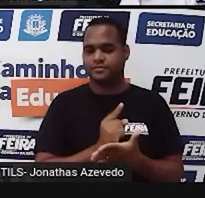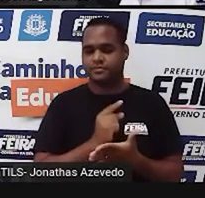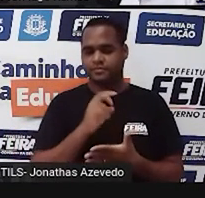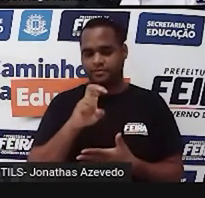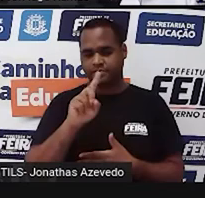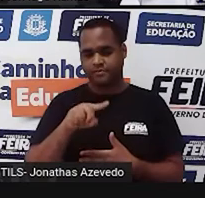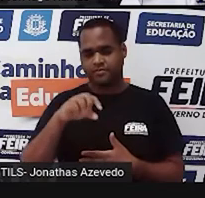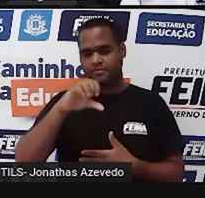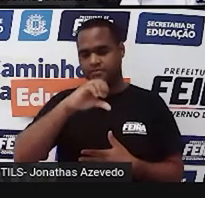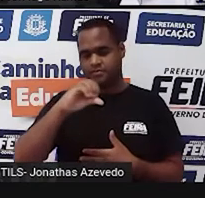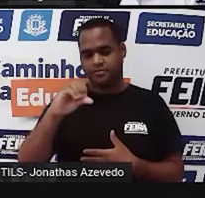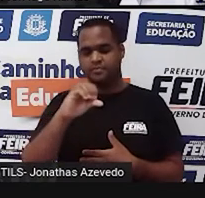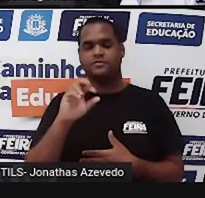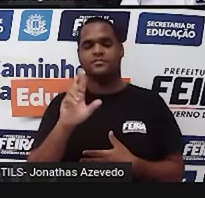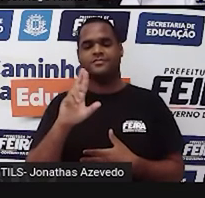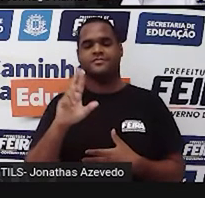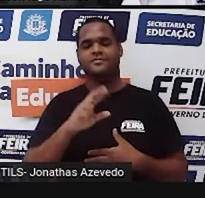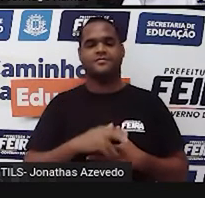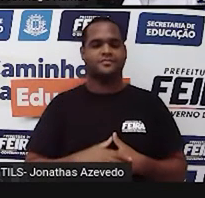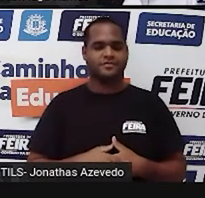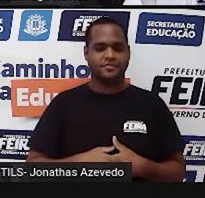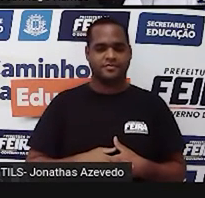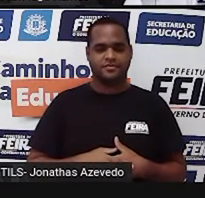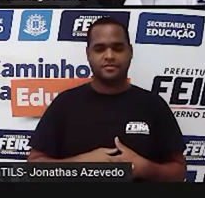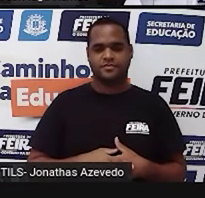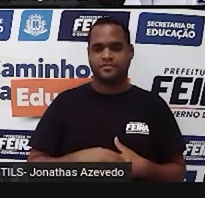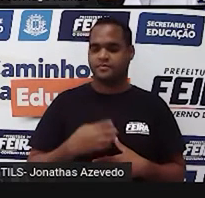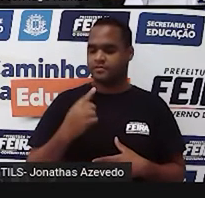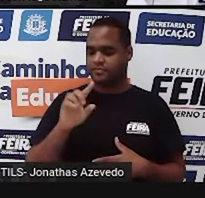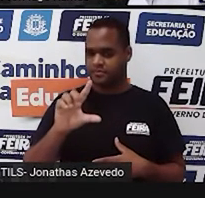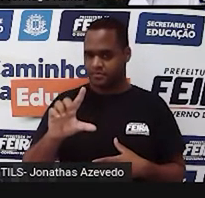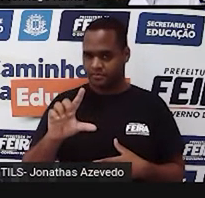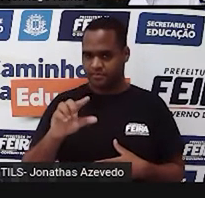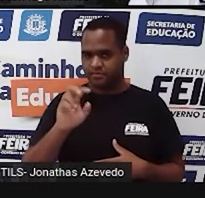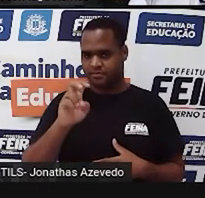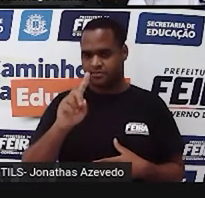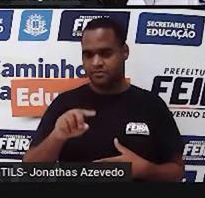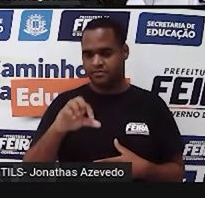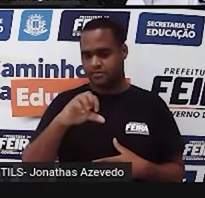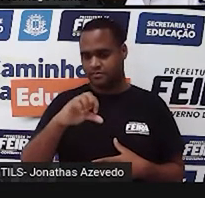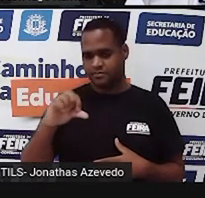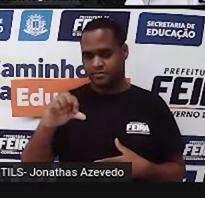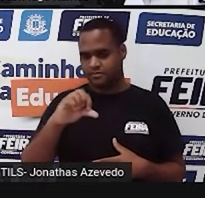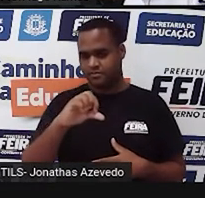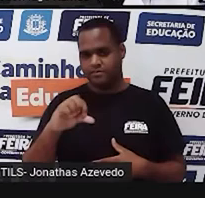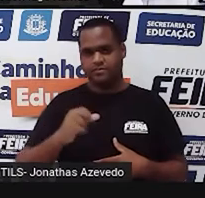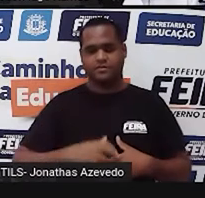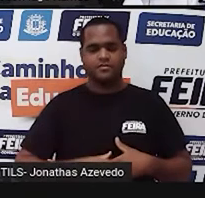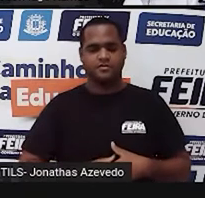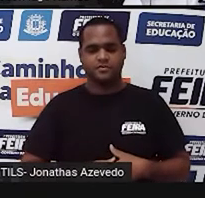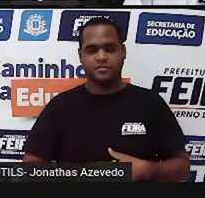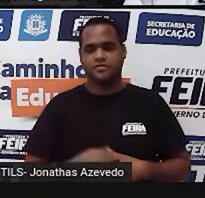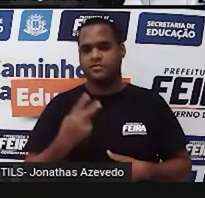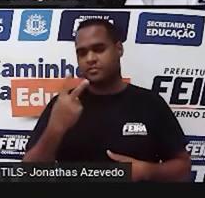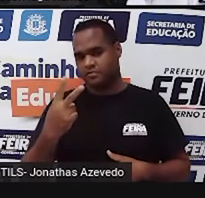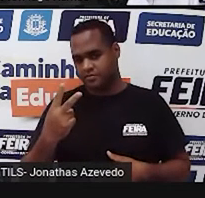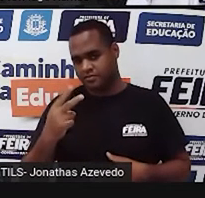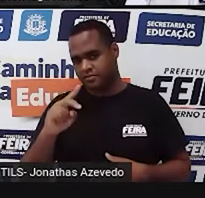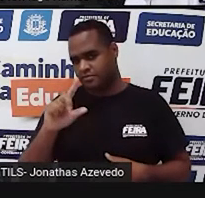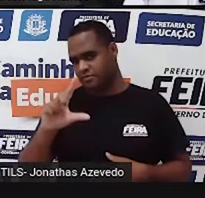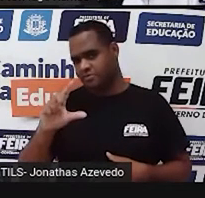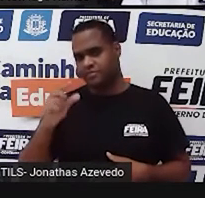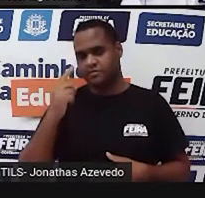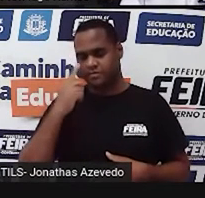R 5,99. Colocou um litro, R$,99. Dois litros,